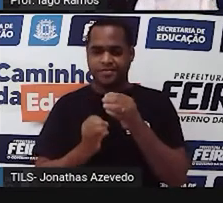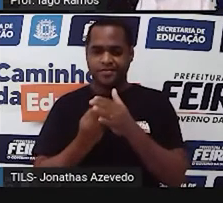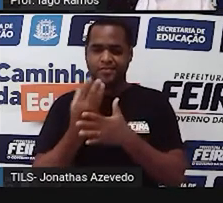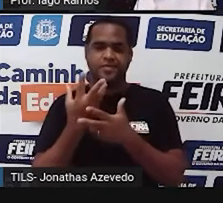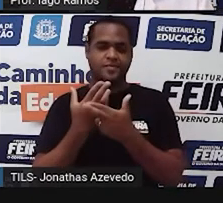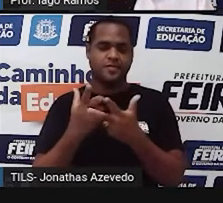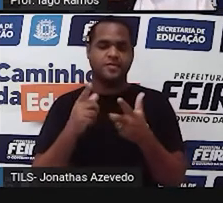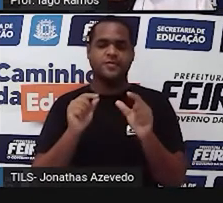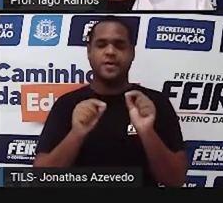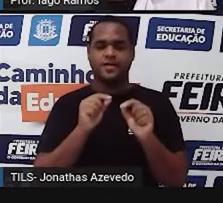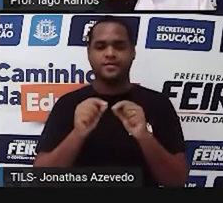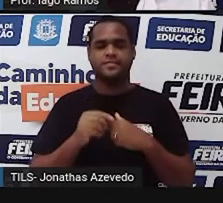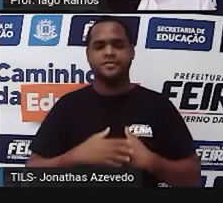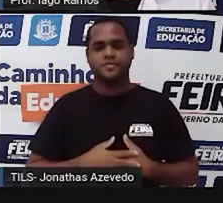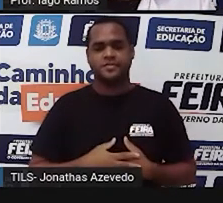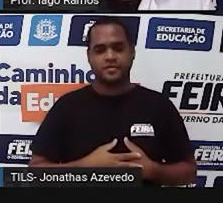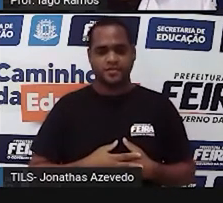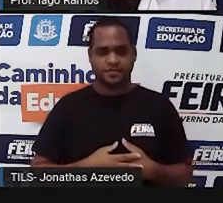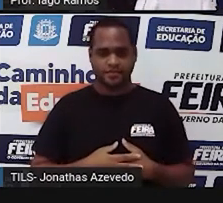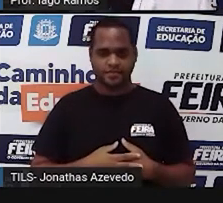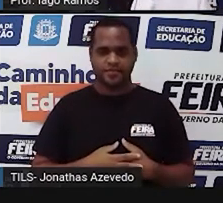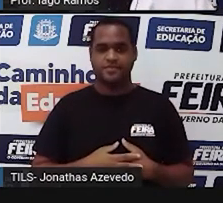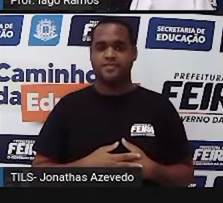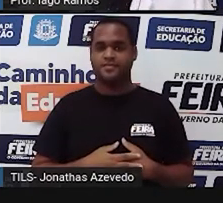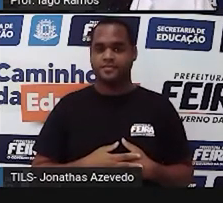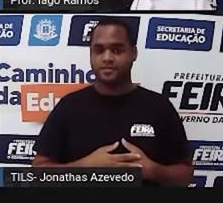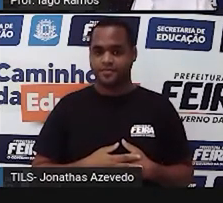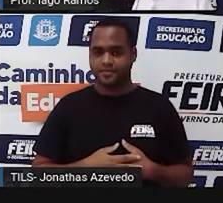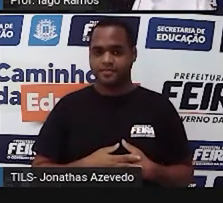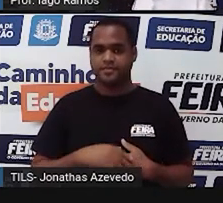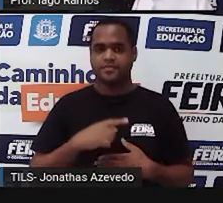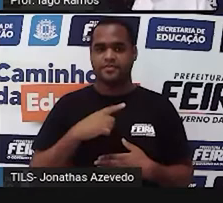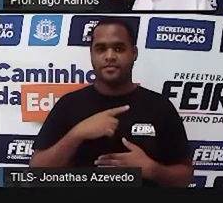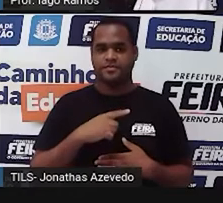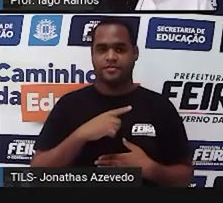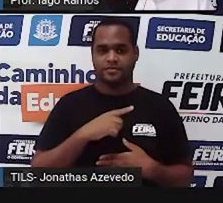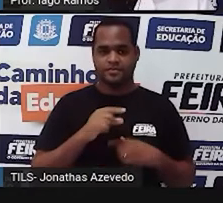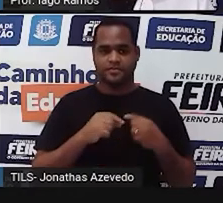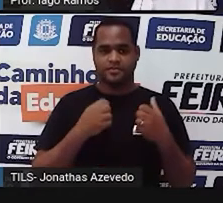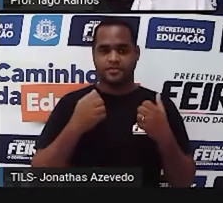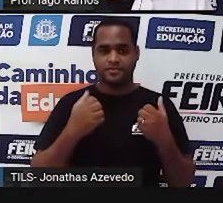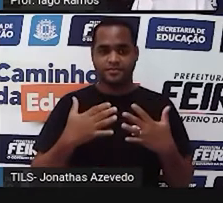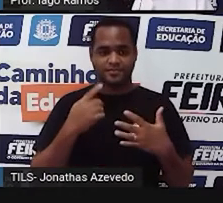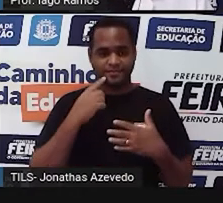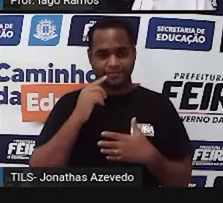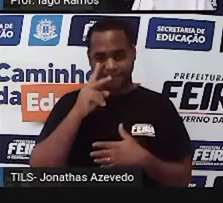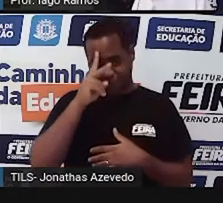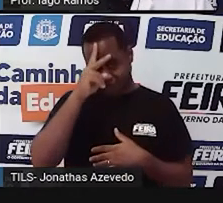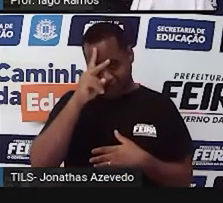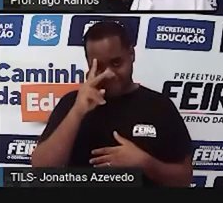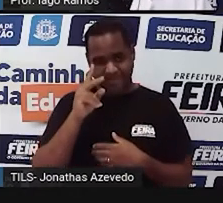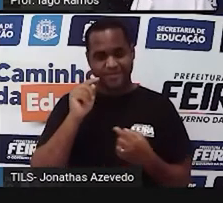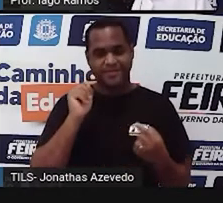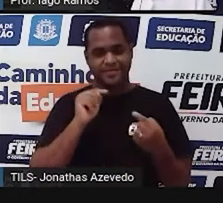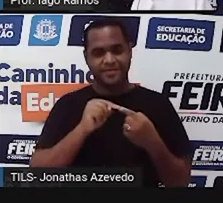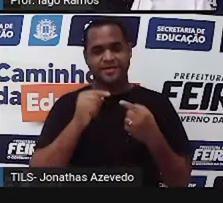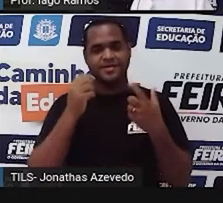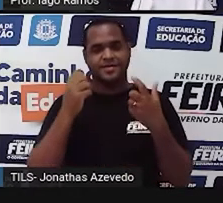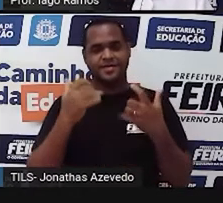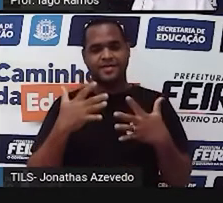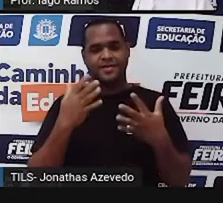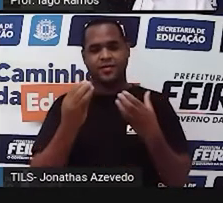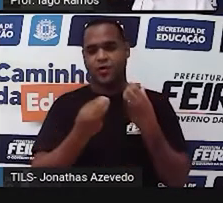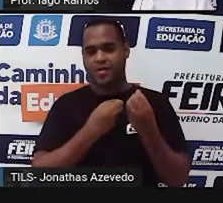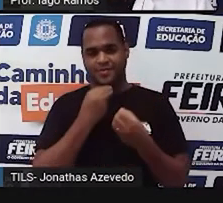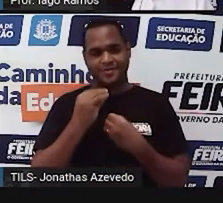surgiu essa balança, tá bom? E esse momento já chegou, Um pouquinho aí de história sobre essa balança